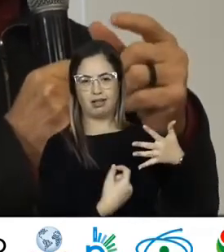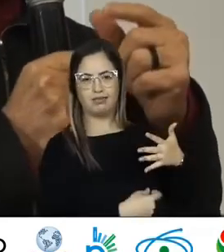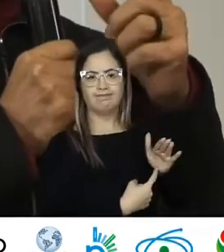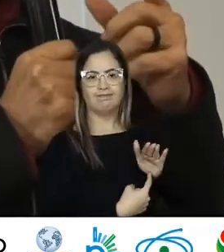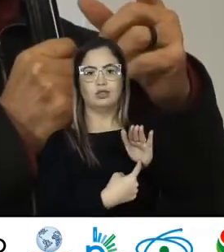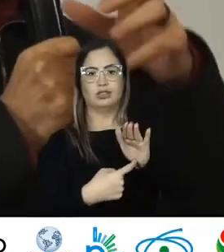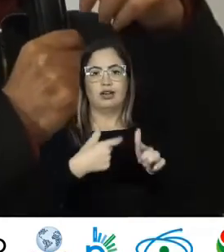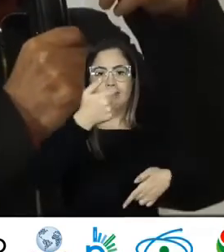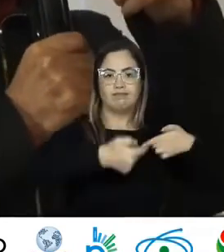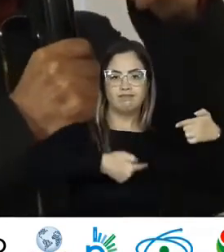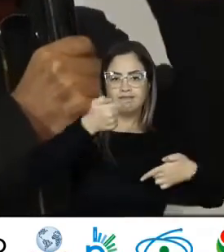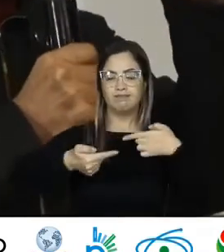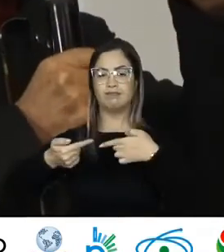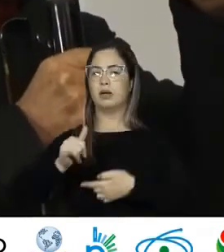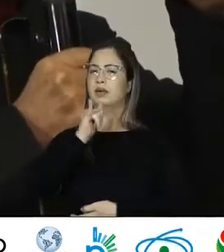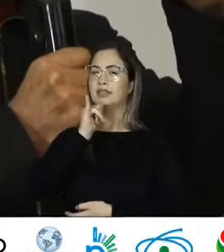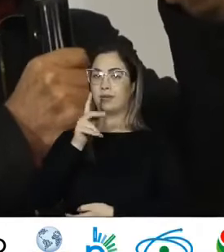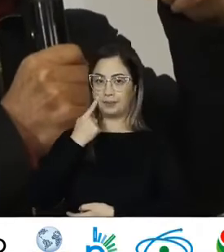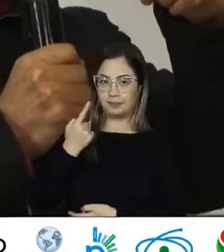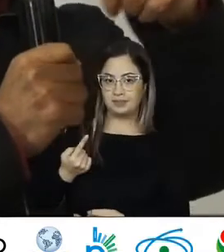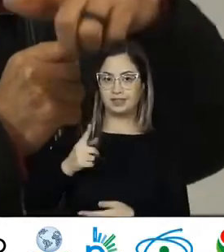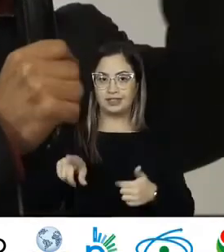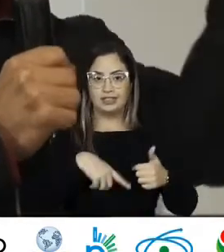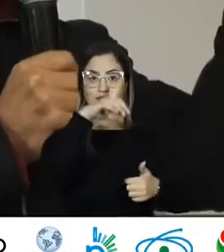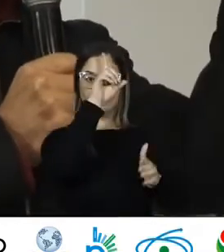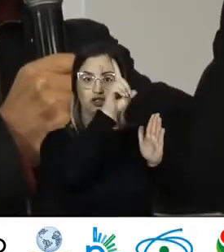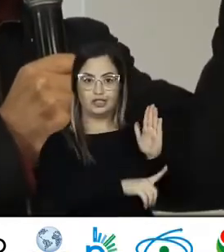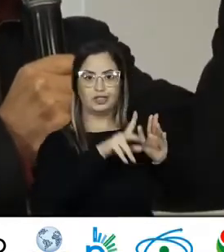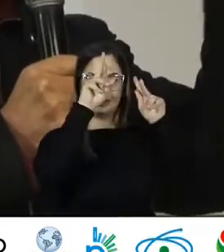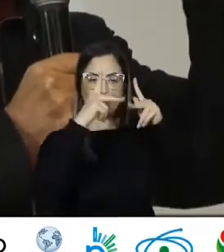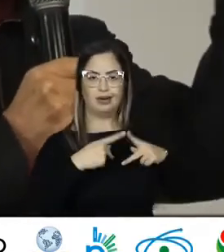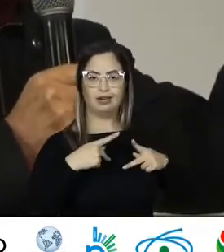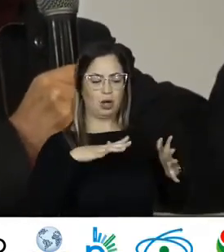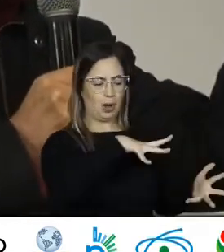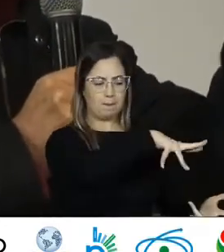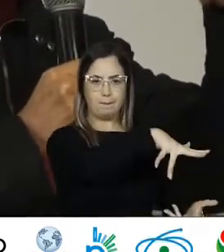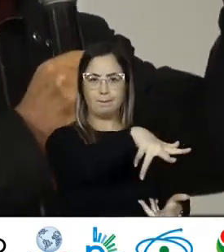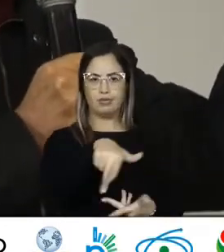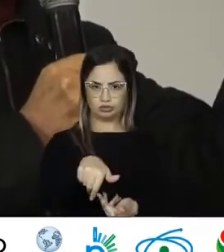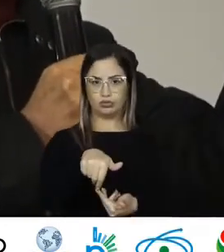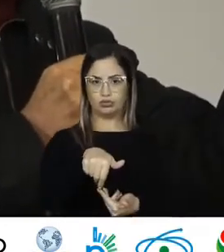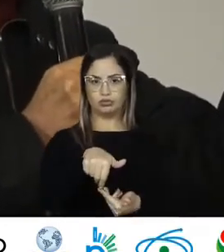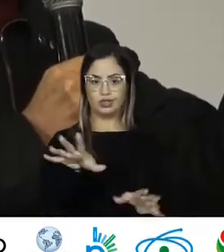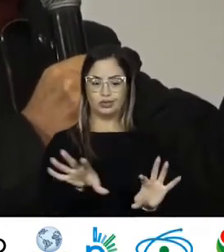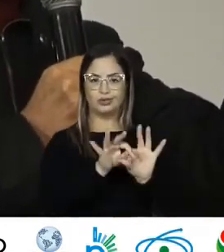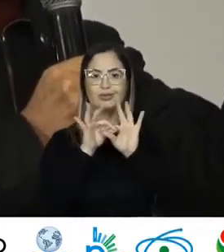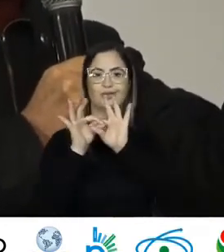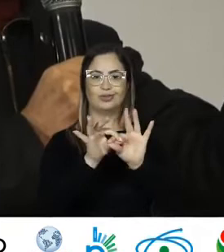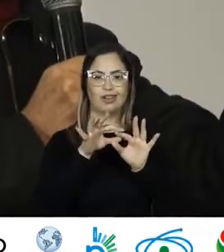Estamos tratando De direitos humanos Como uma questão Universal Geral Coletiva